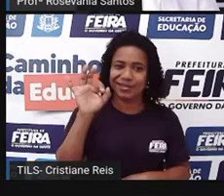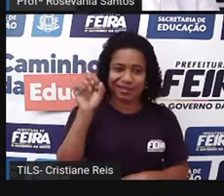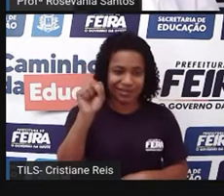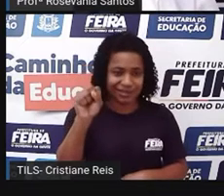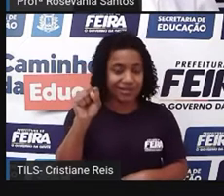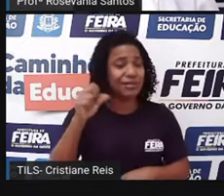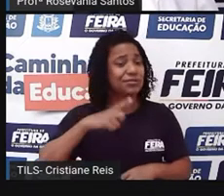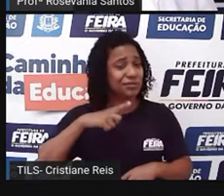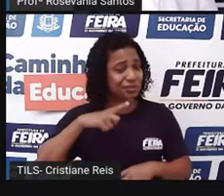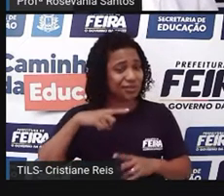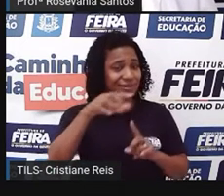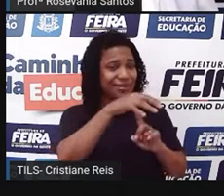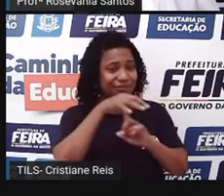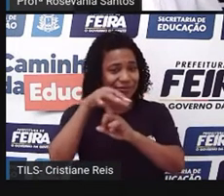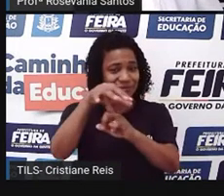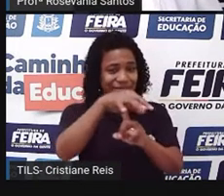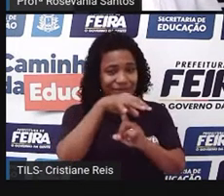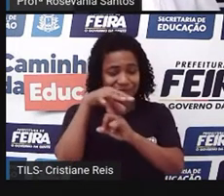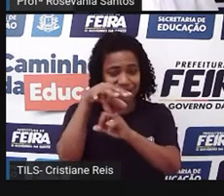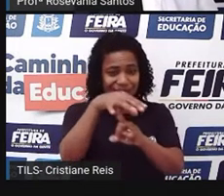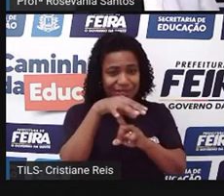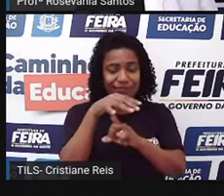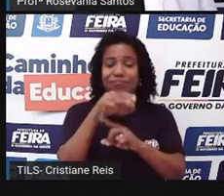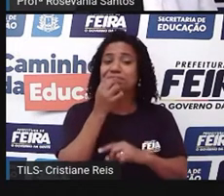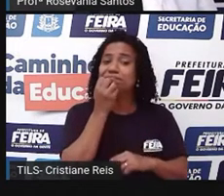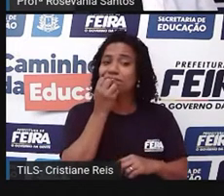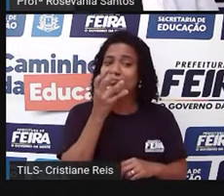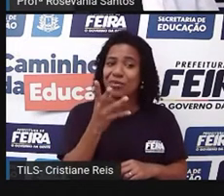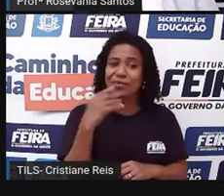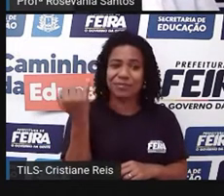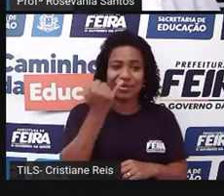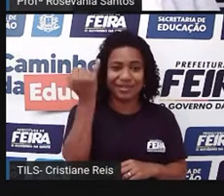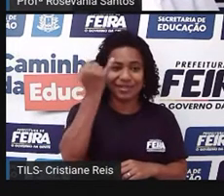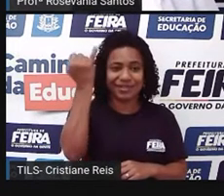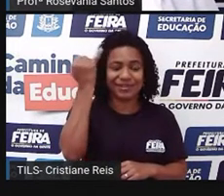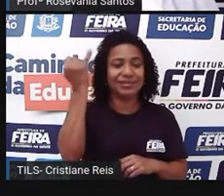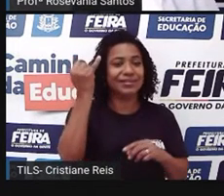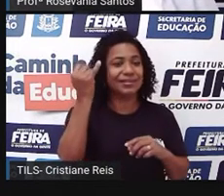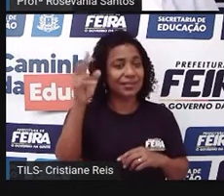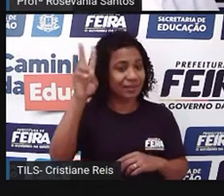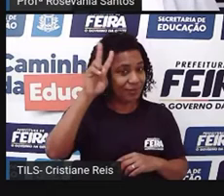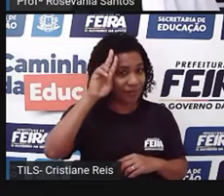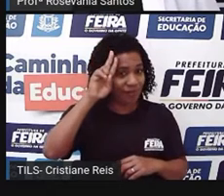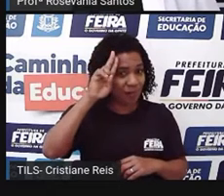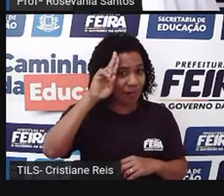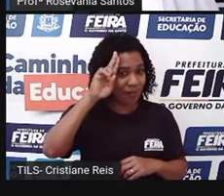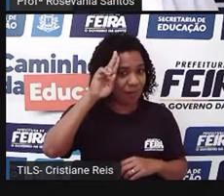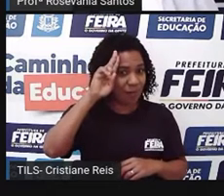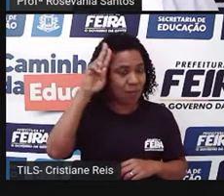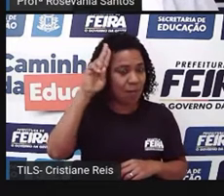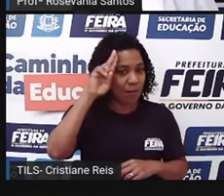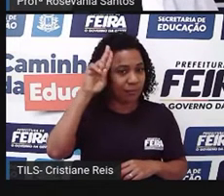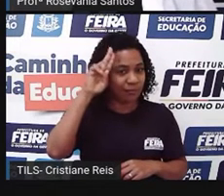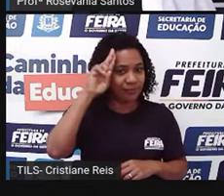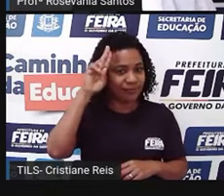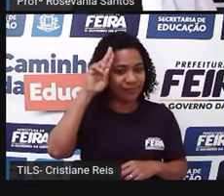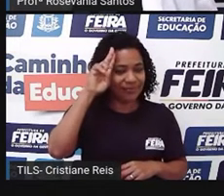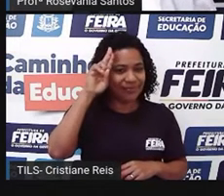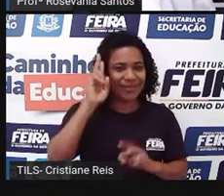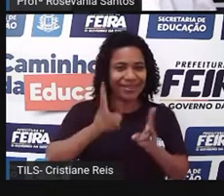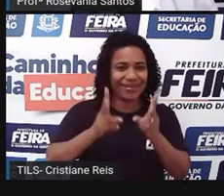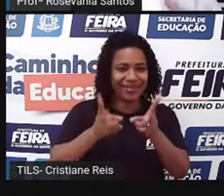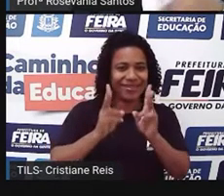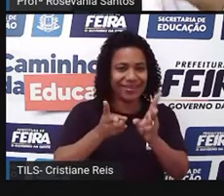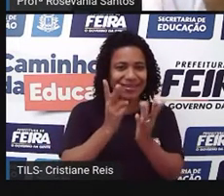né, visibilidade demais pra nossa cidade, que acontecia todas as segundas-feiras. Você vai no